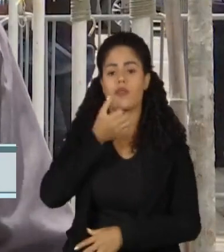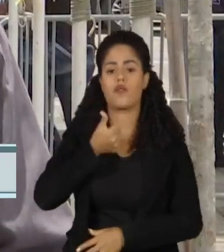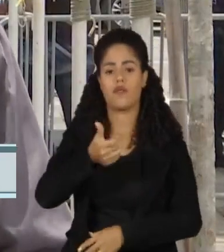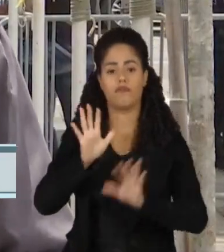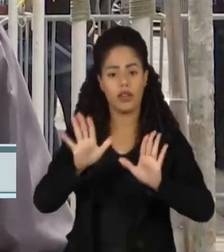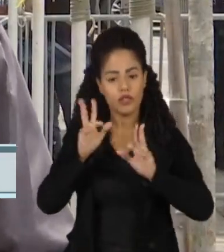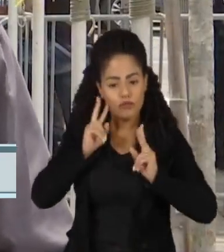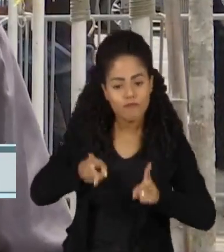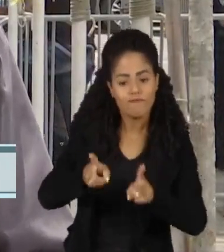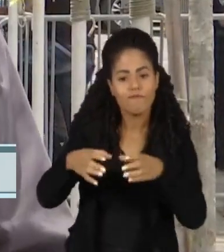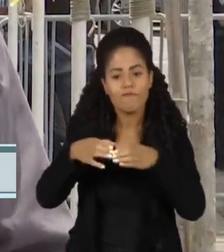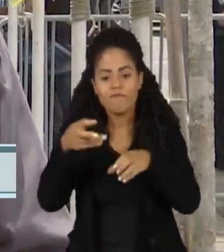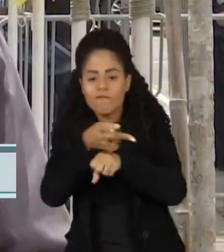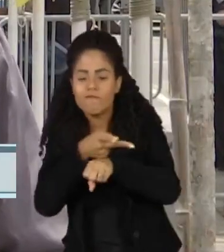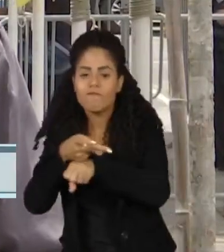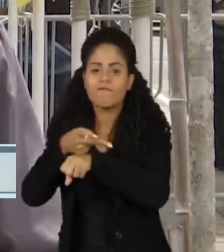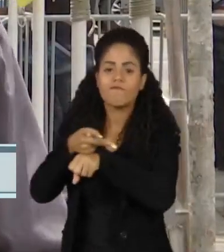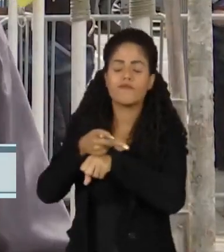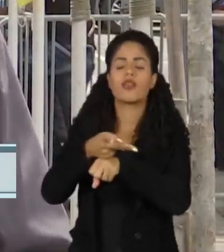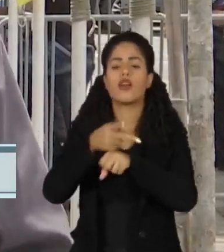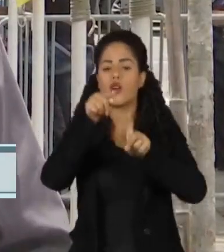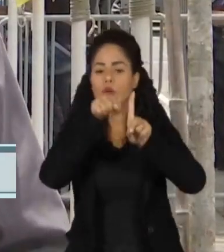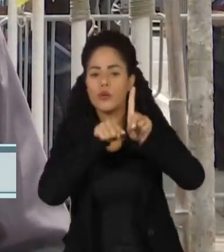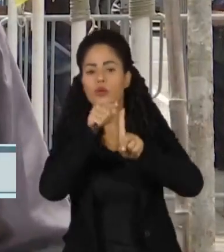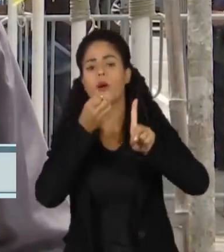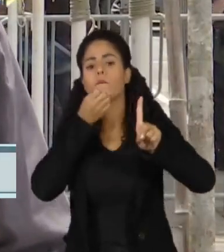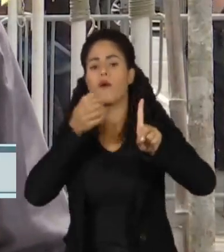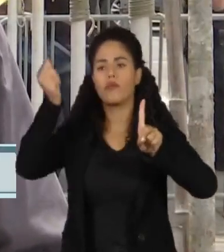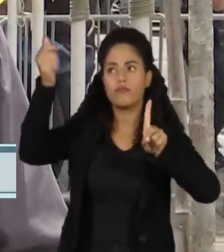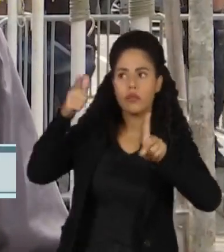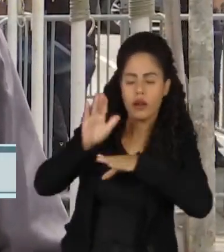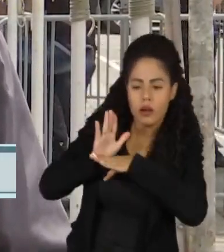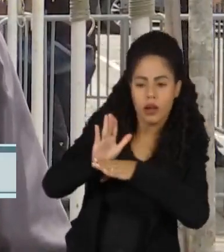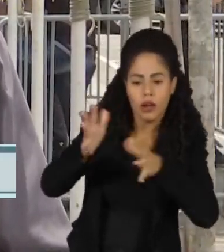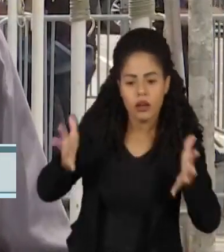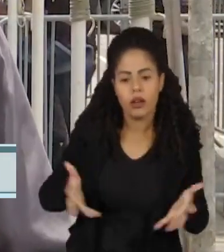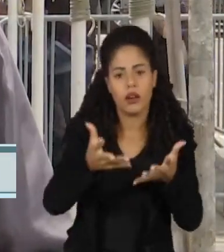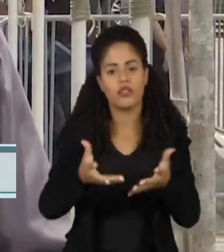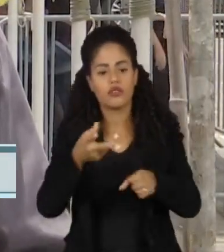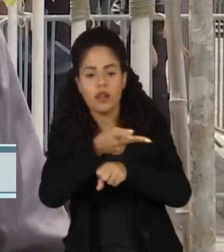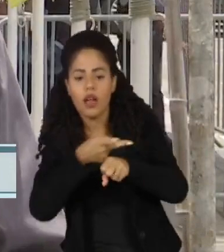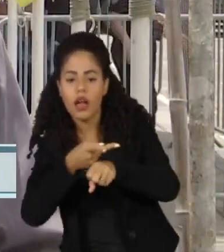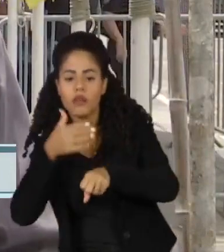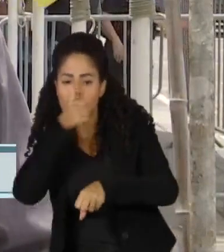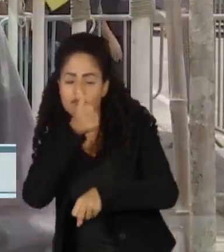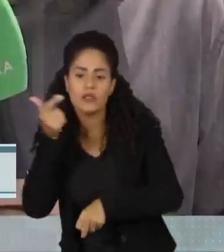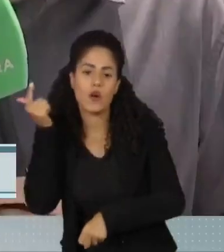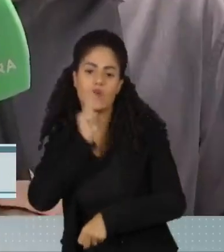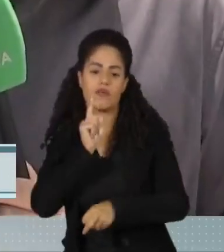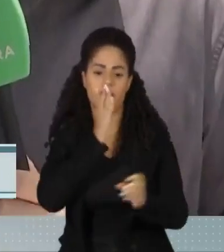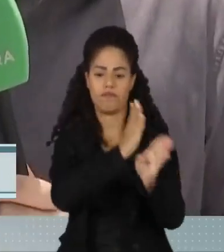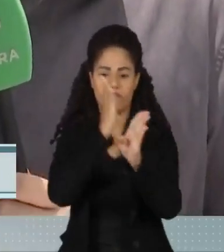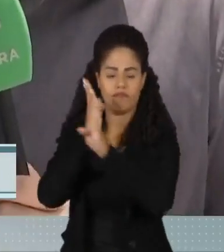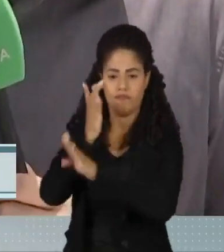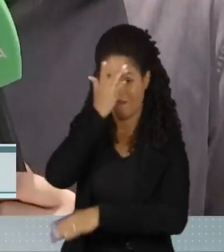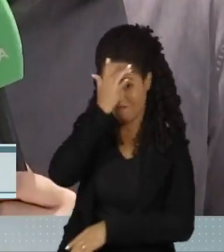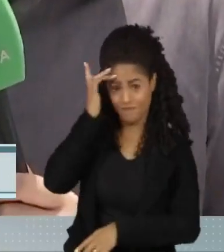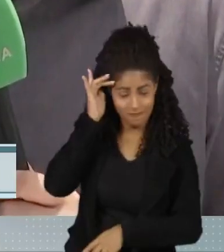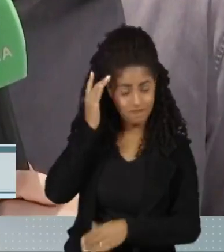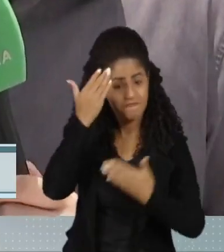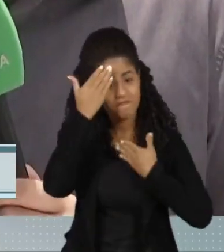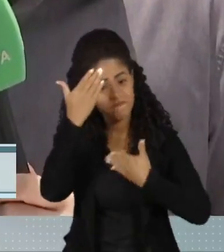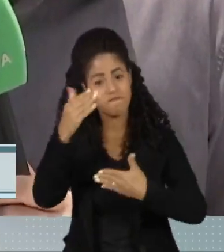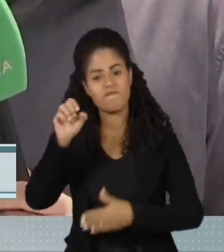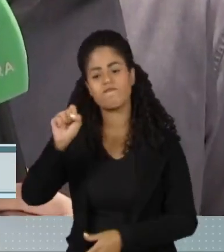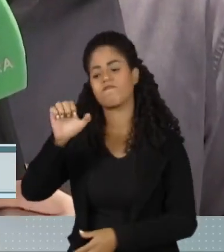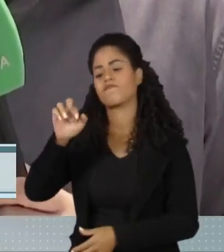com a melhor temperatura, melhor clima possível, para que toda essa tragédia termine o mais rápido possível, Aldo. Está certo. Obrigado,